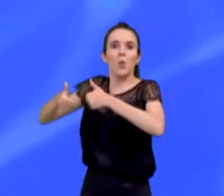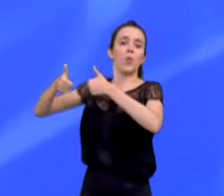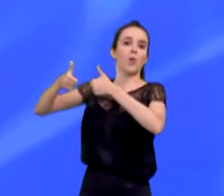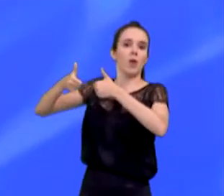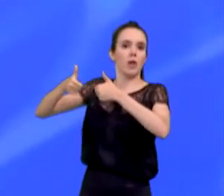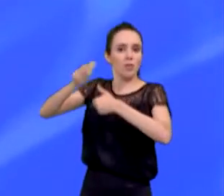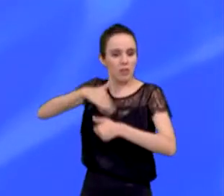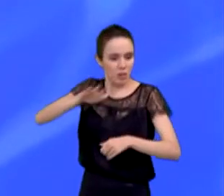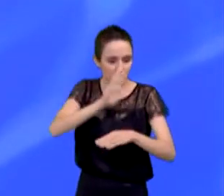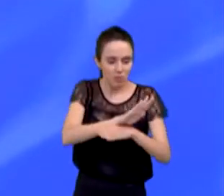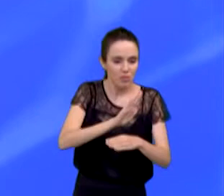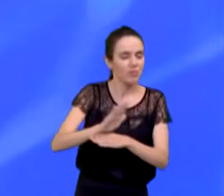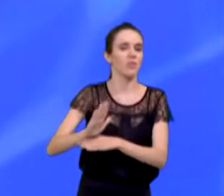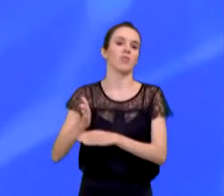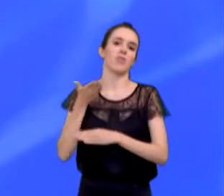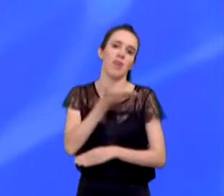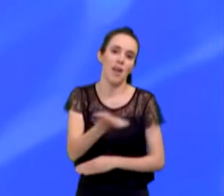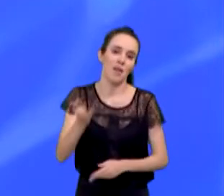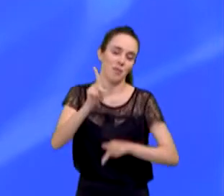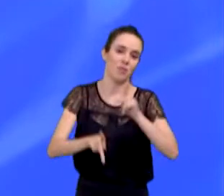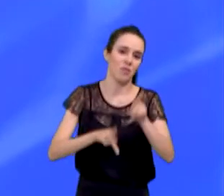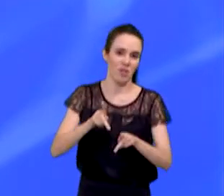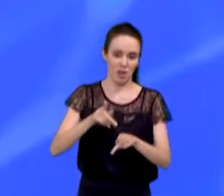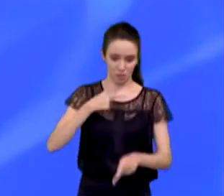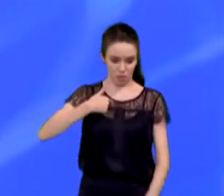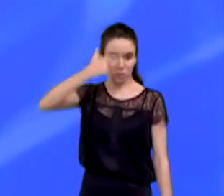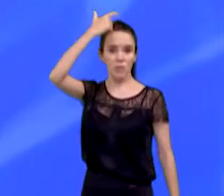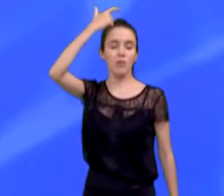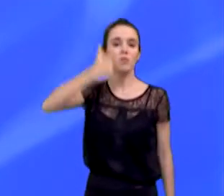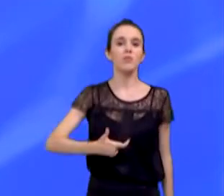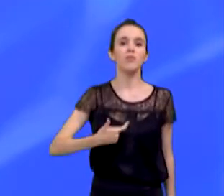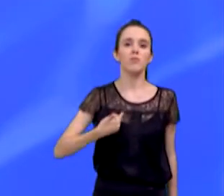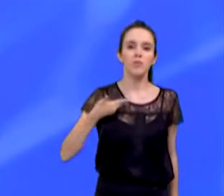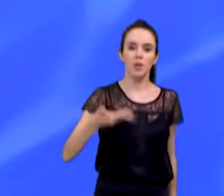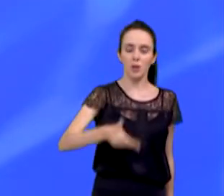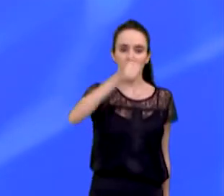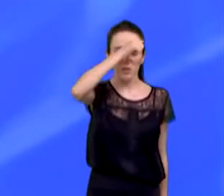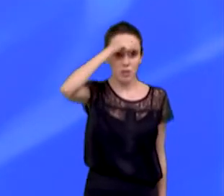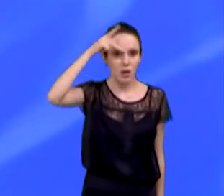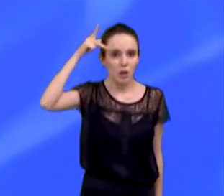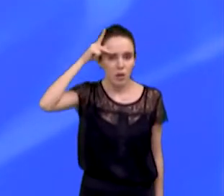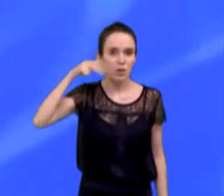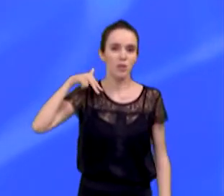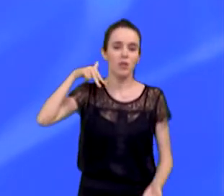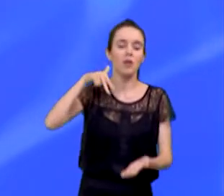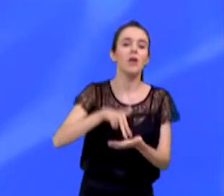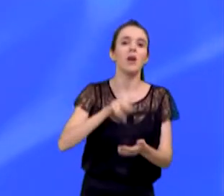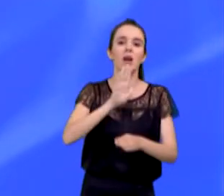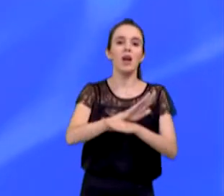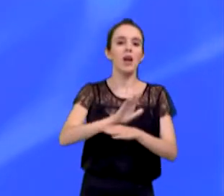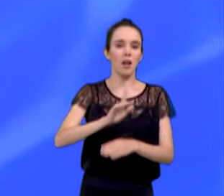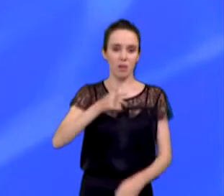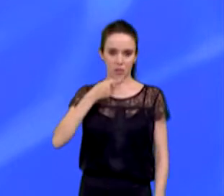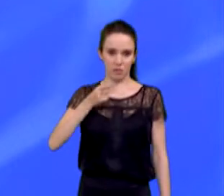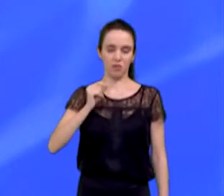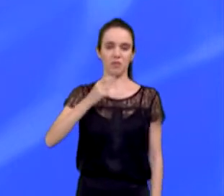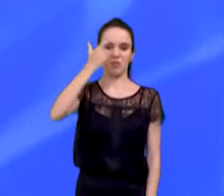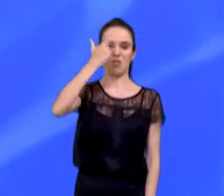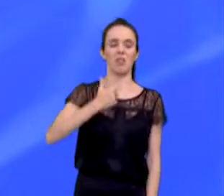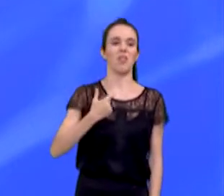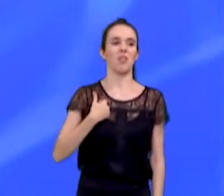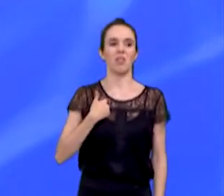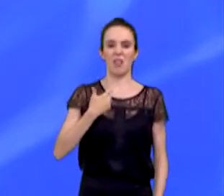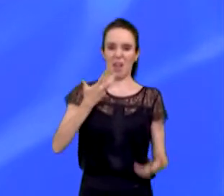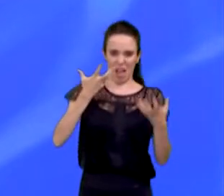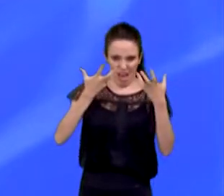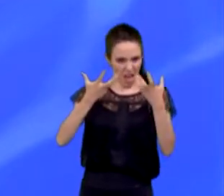básicos para o conjunto. Sem isso, um governante está aqui, como eu disse inicialmente, para fazer função que não é dele. Não pode ser que